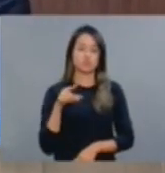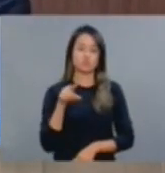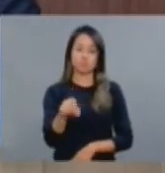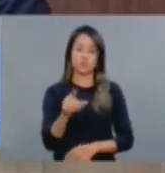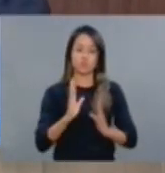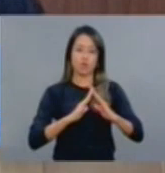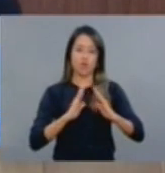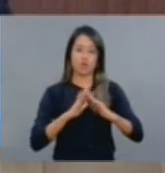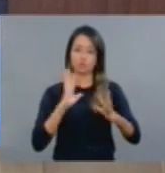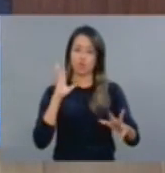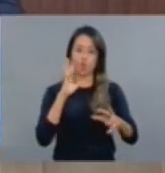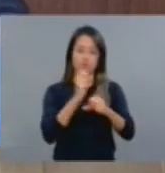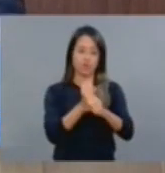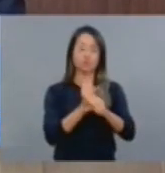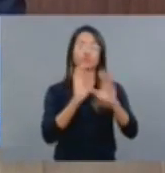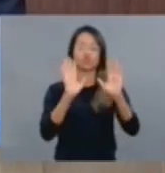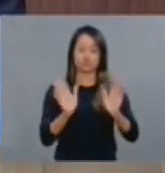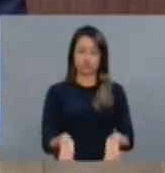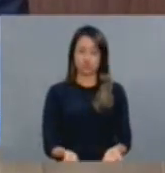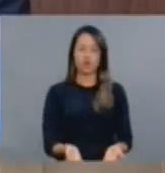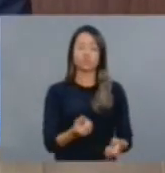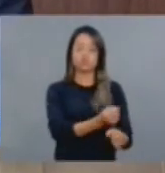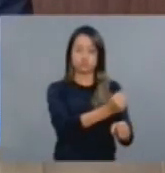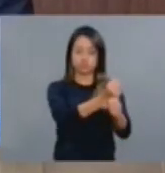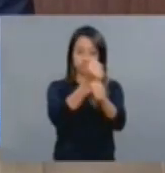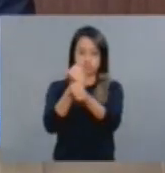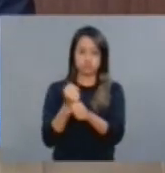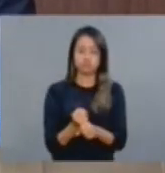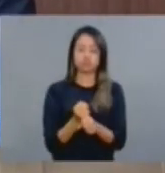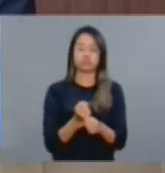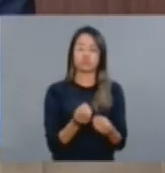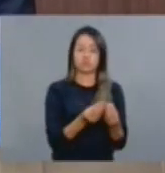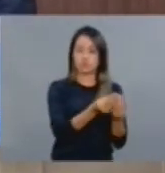já dadas no Ceará todo.